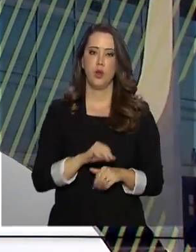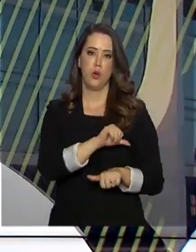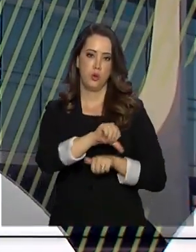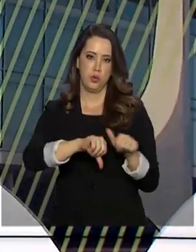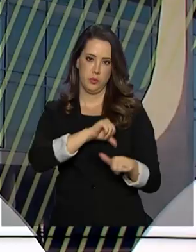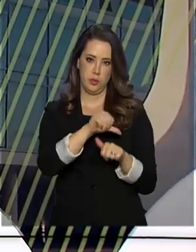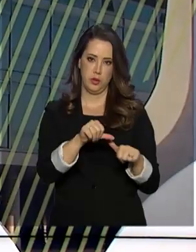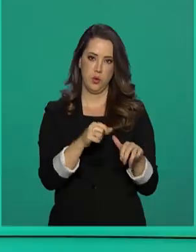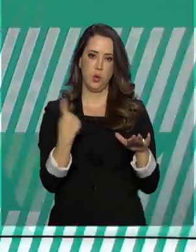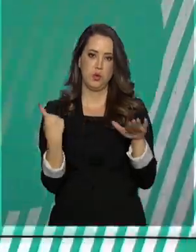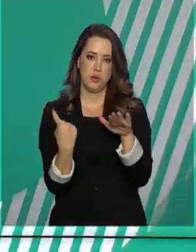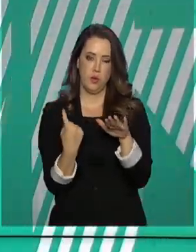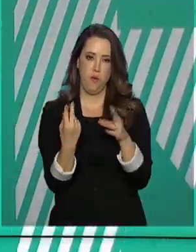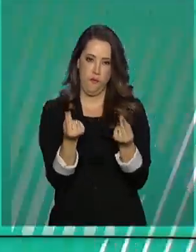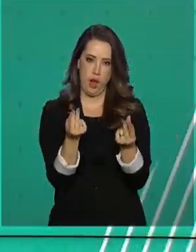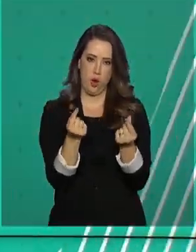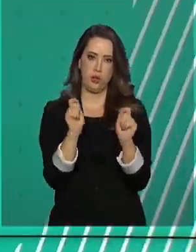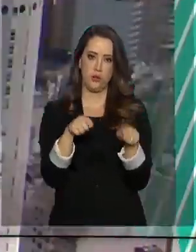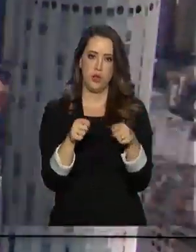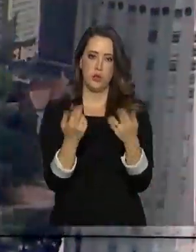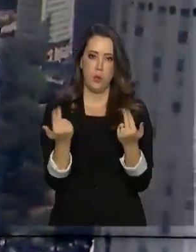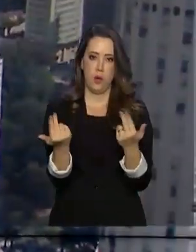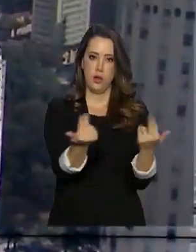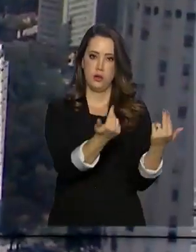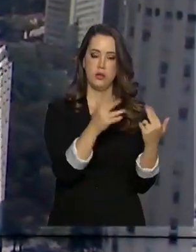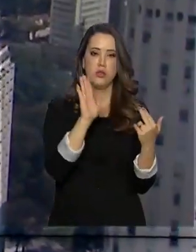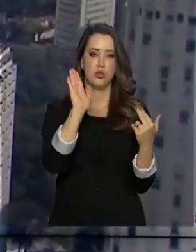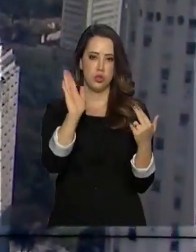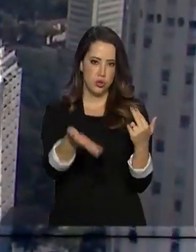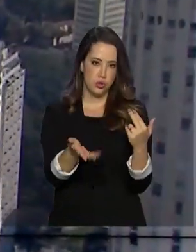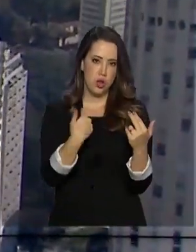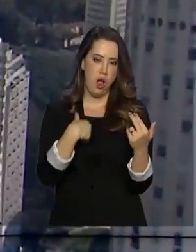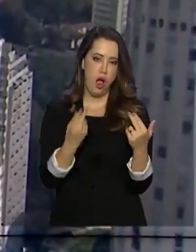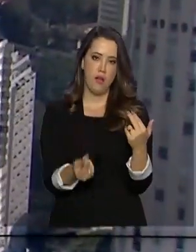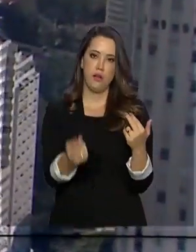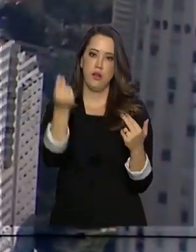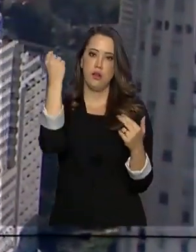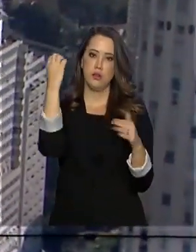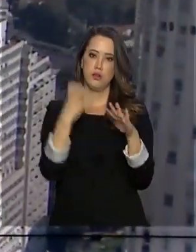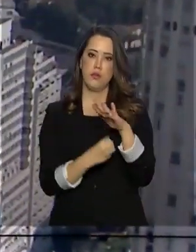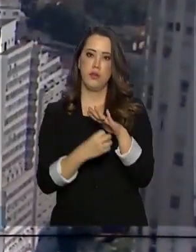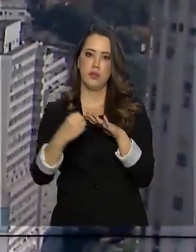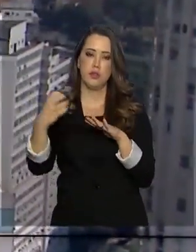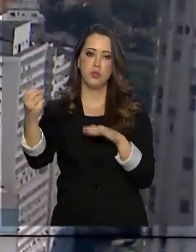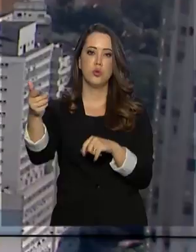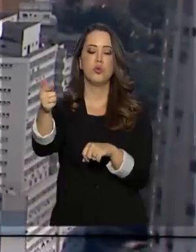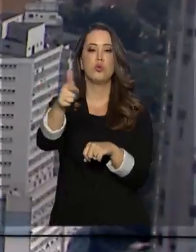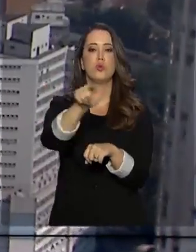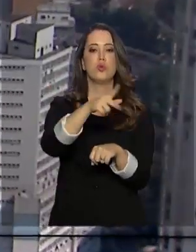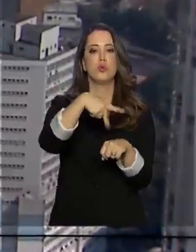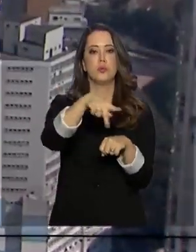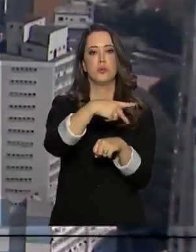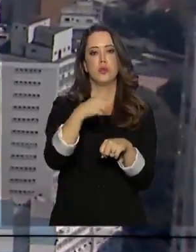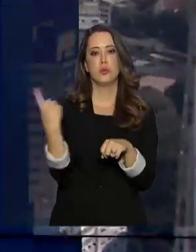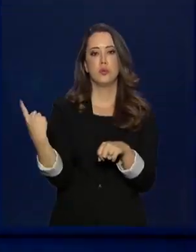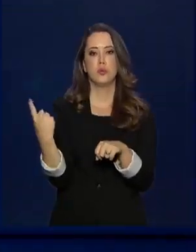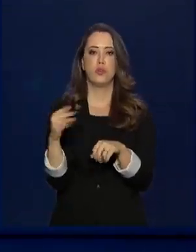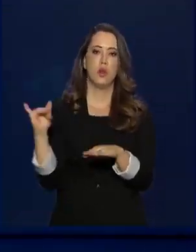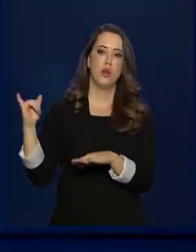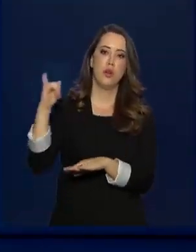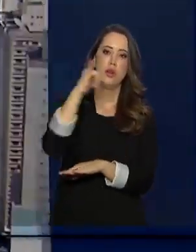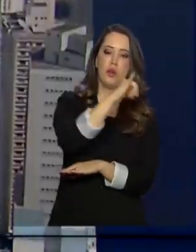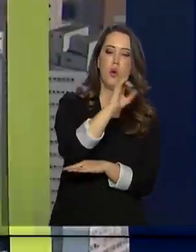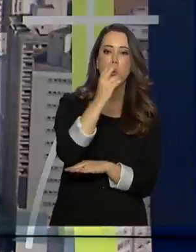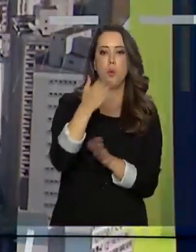Com essa alteração, os limites passam a ser iguais àqueles que já estão em vigor para os viajantes que ingressam no país por